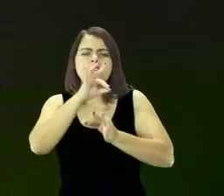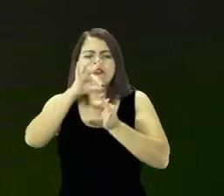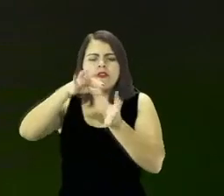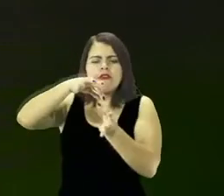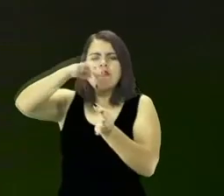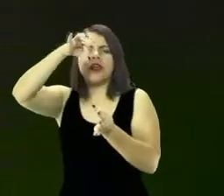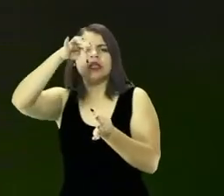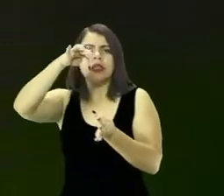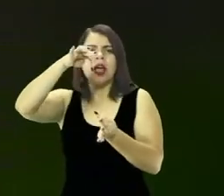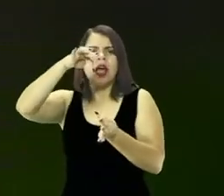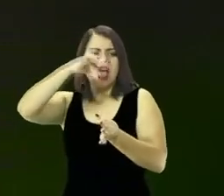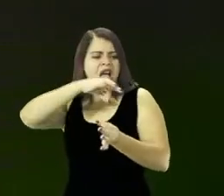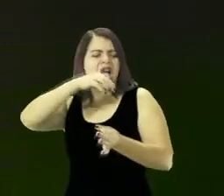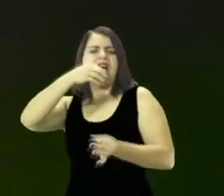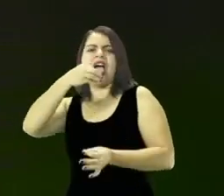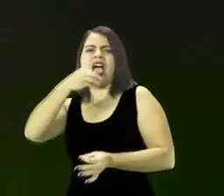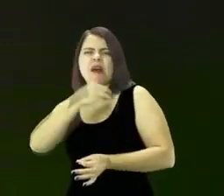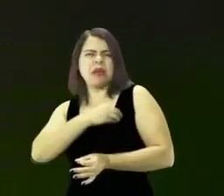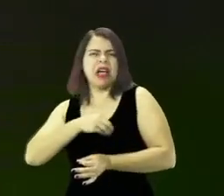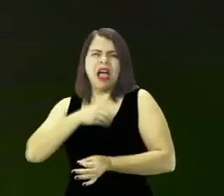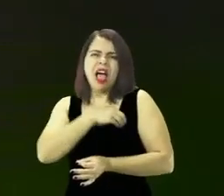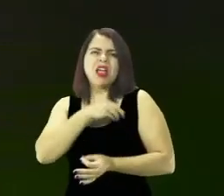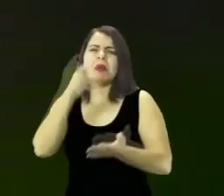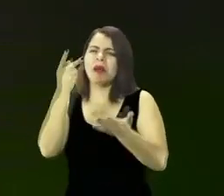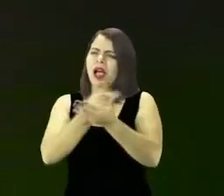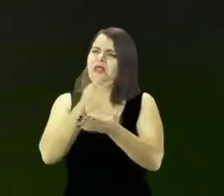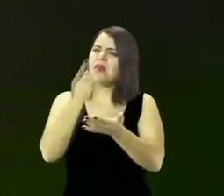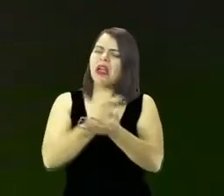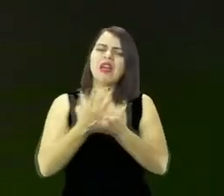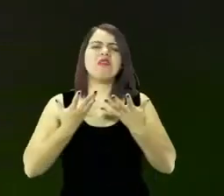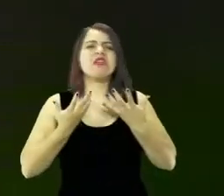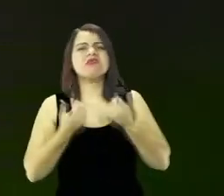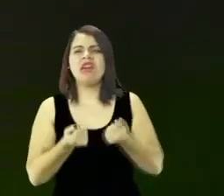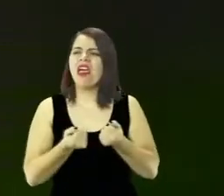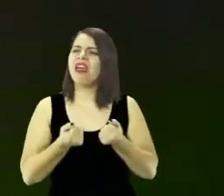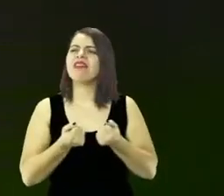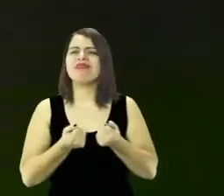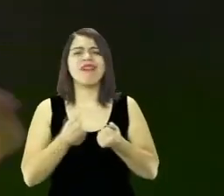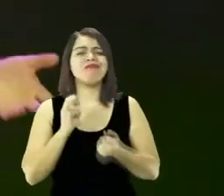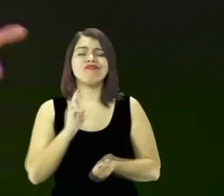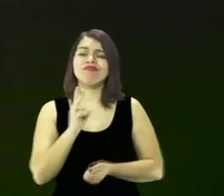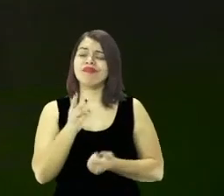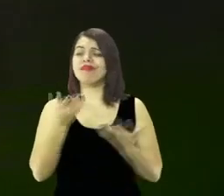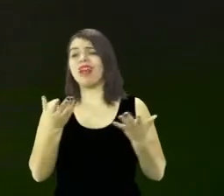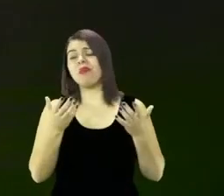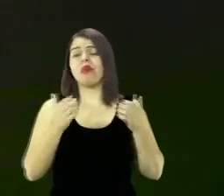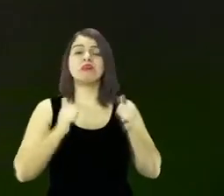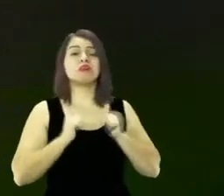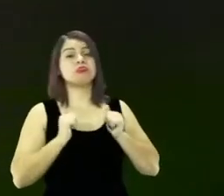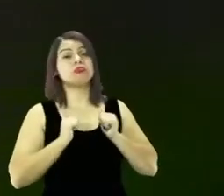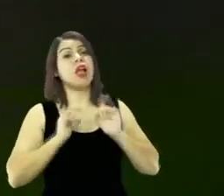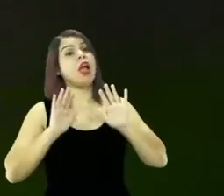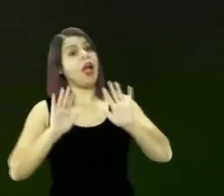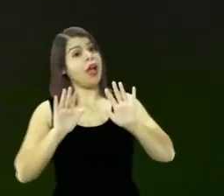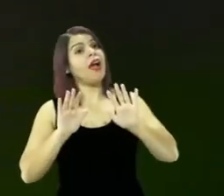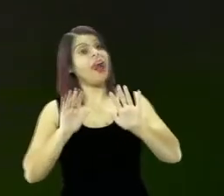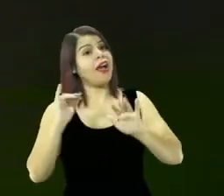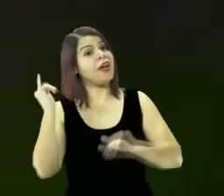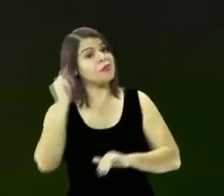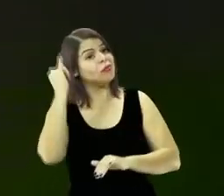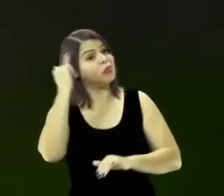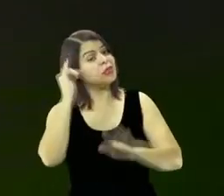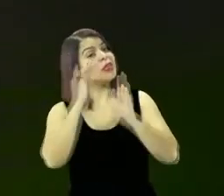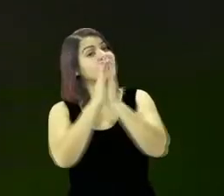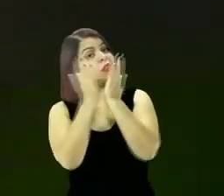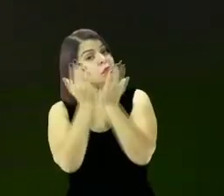levando-as a errar o tempo todo. Você nunca tinha lido esse texto da palavra? Por isso que eu digo vamos ler a palavra de Deus.